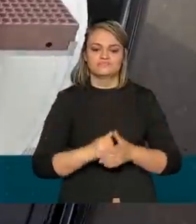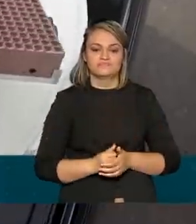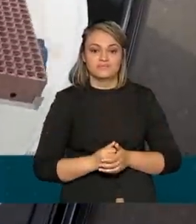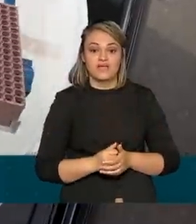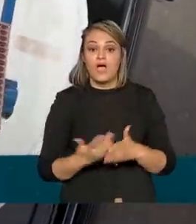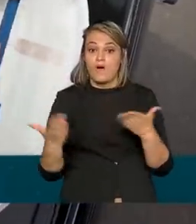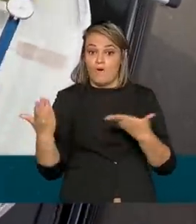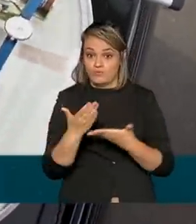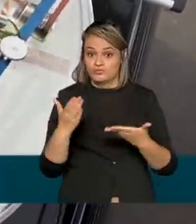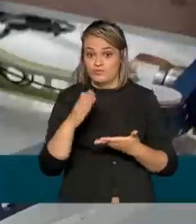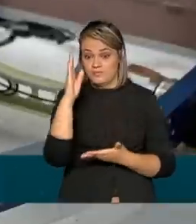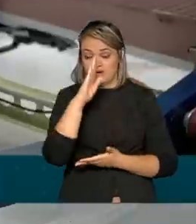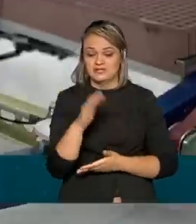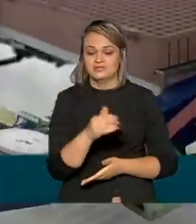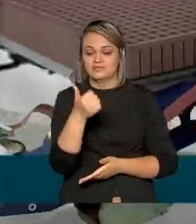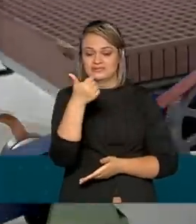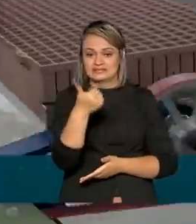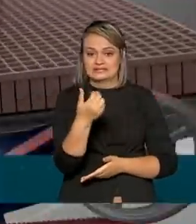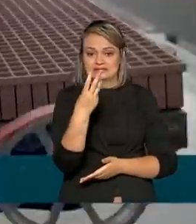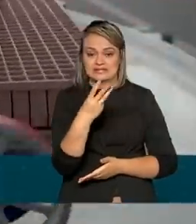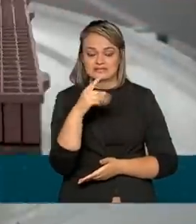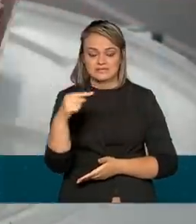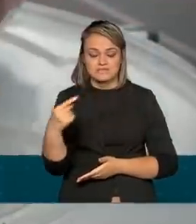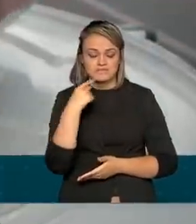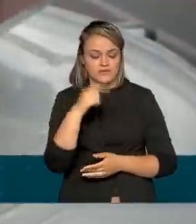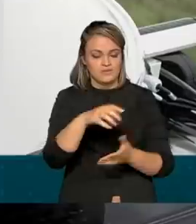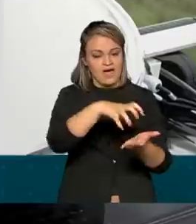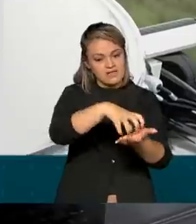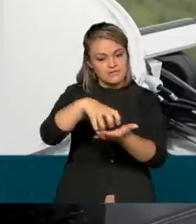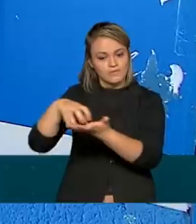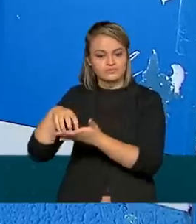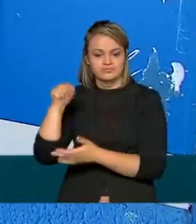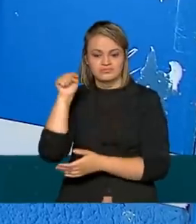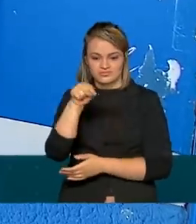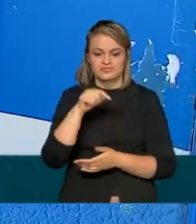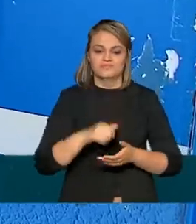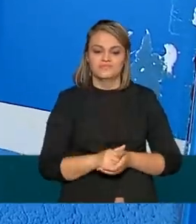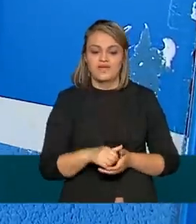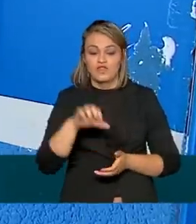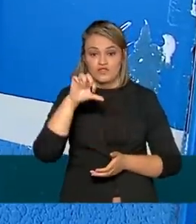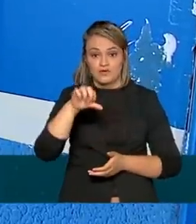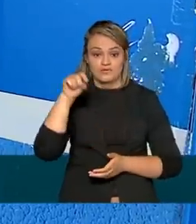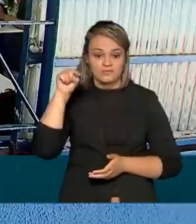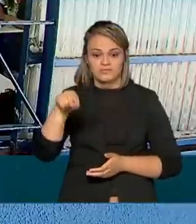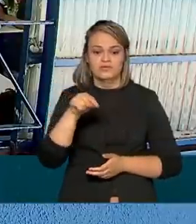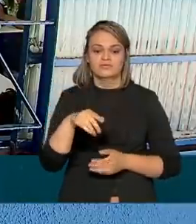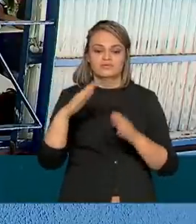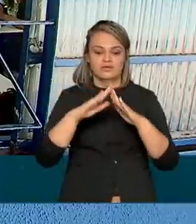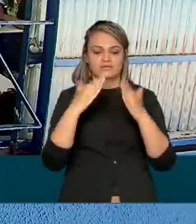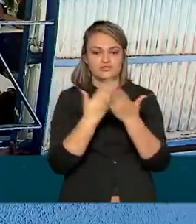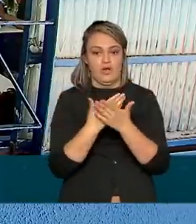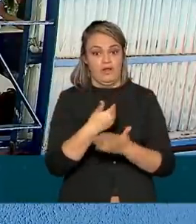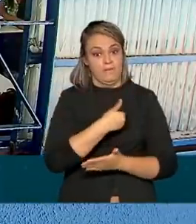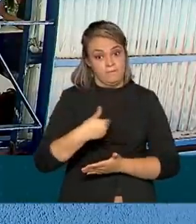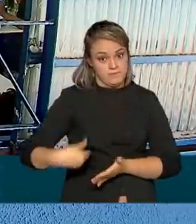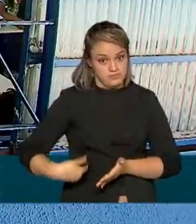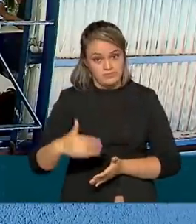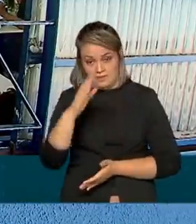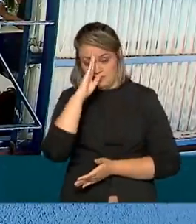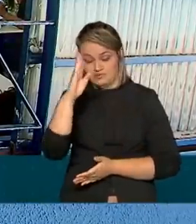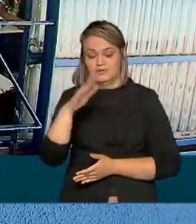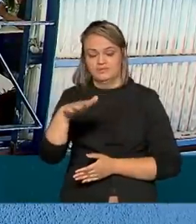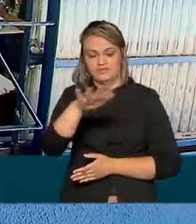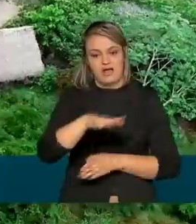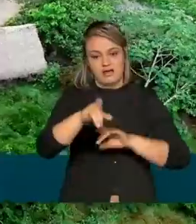conta com mais de 13 mil pontos de acesso à internet via satélite. 9 mil deles estão em escolas públicas, principalmente